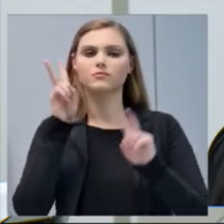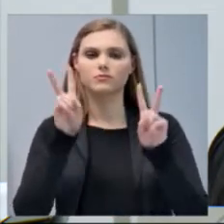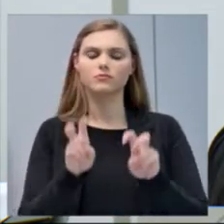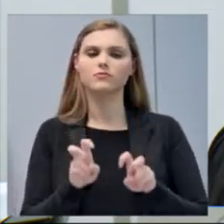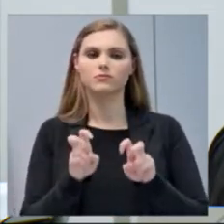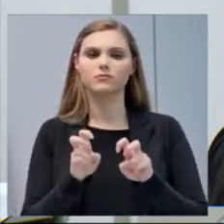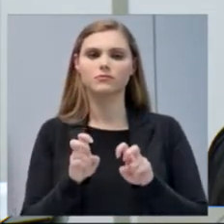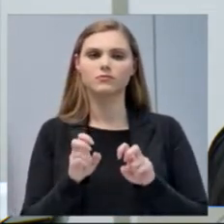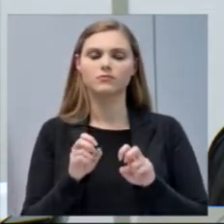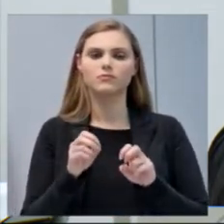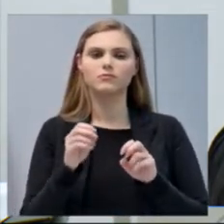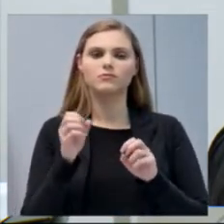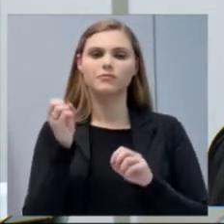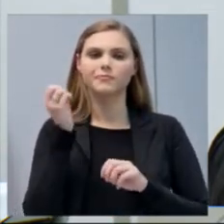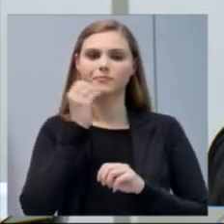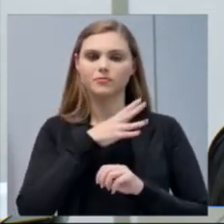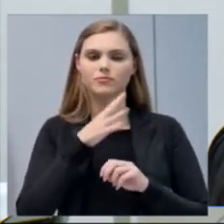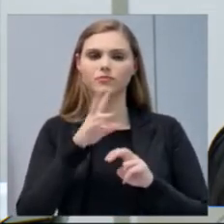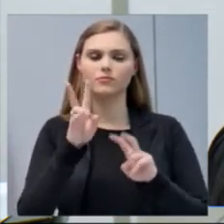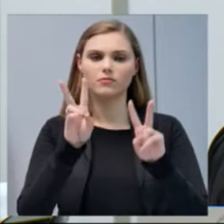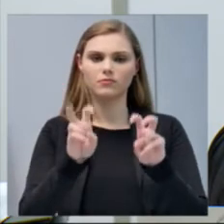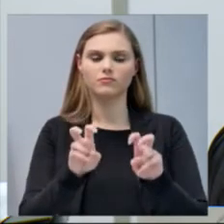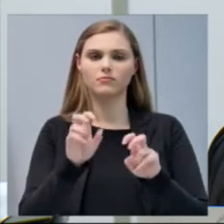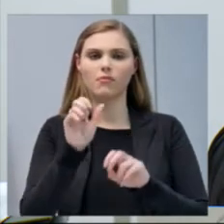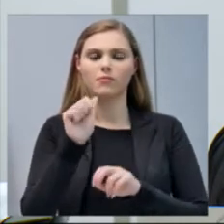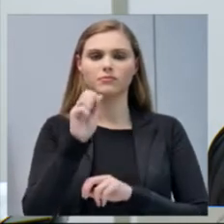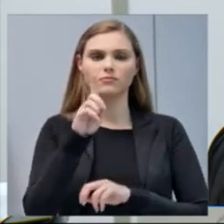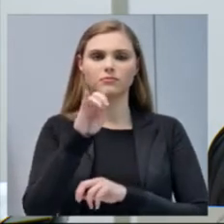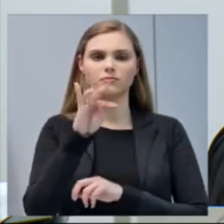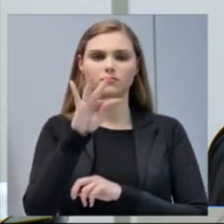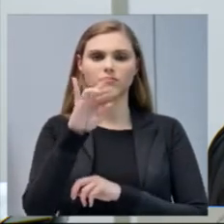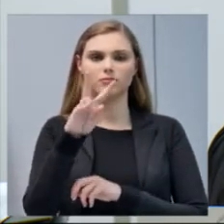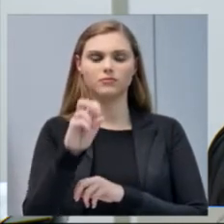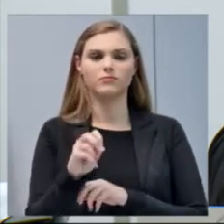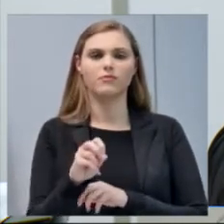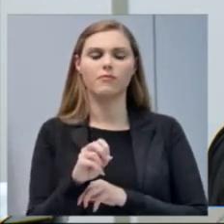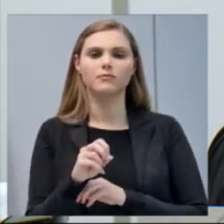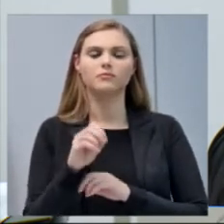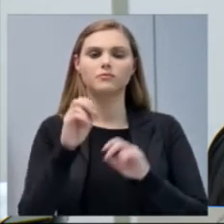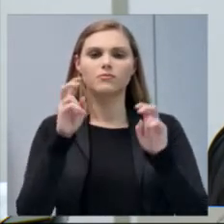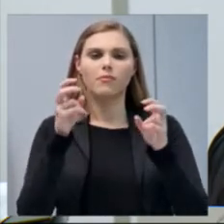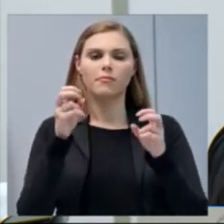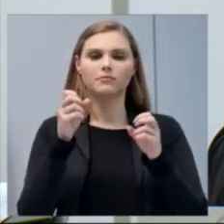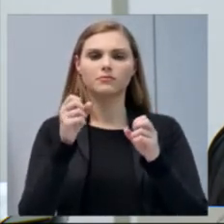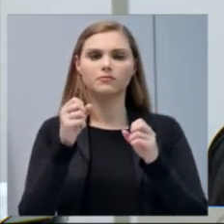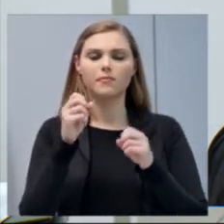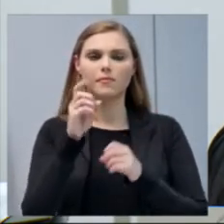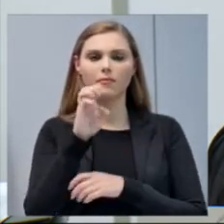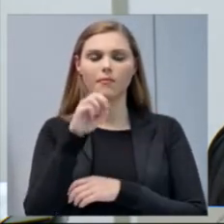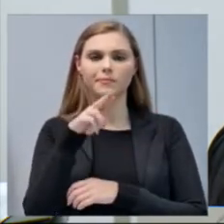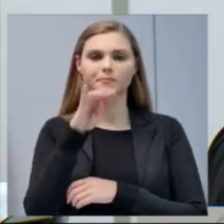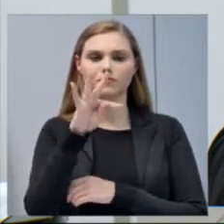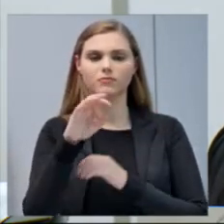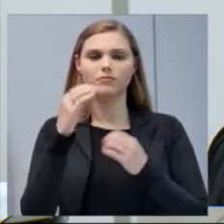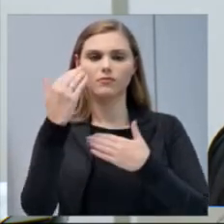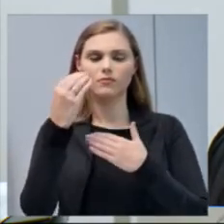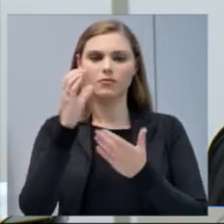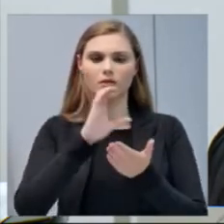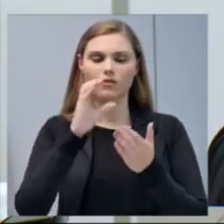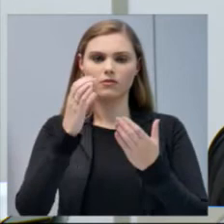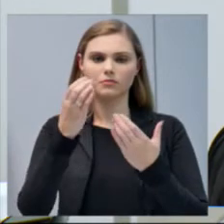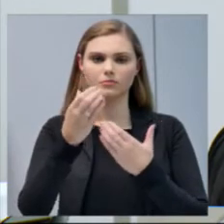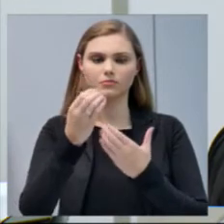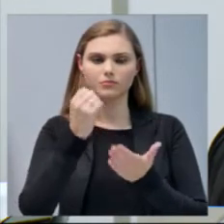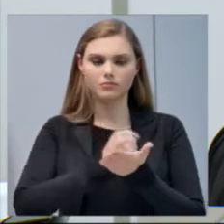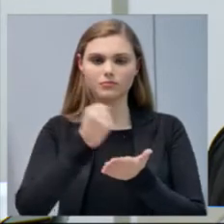elaboração de termo aditivo pelo DENIT Santa Catarina ao contrato já em andamento para a construção